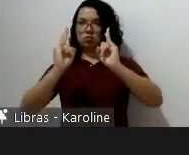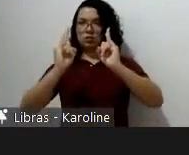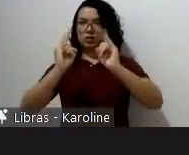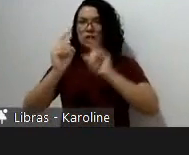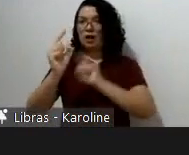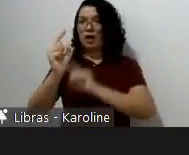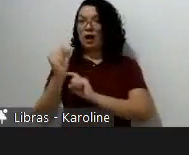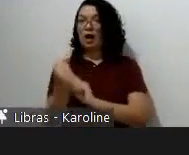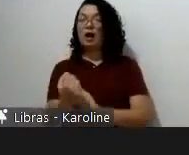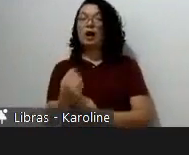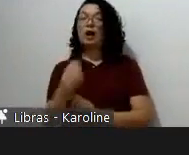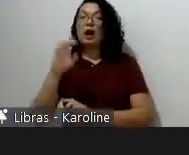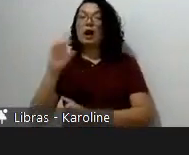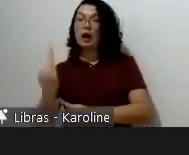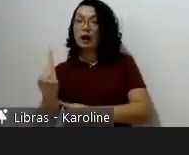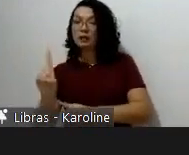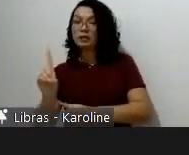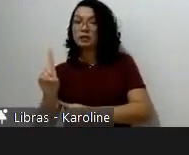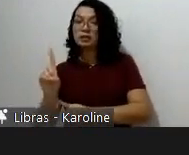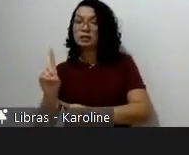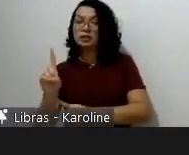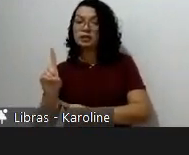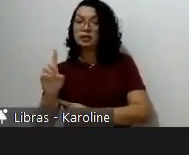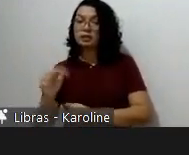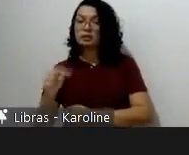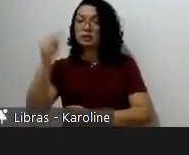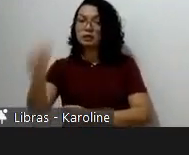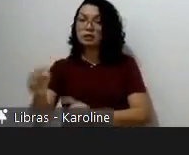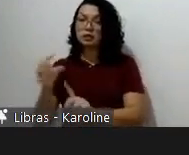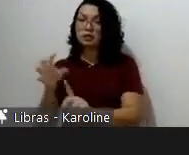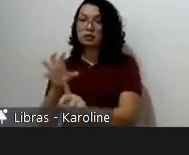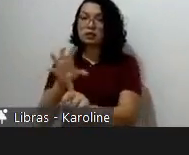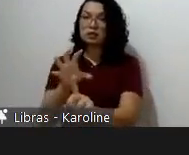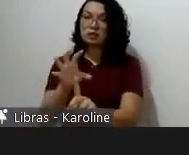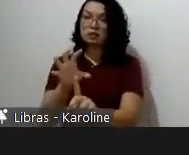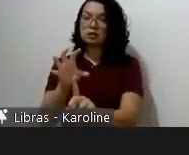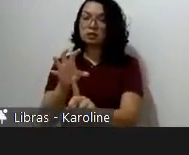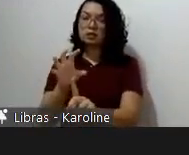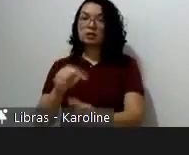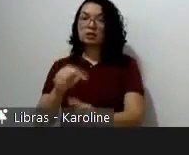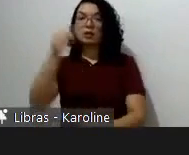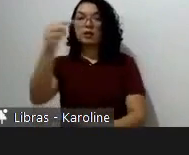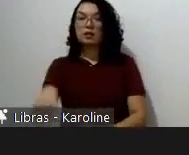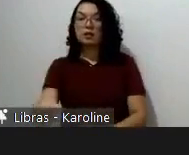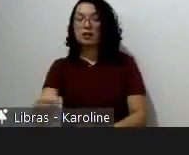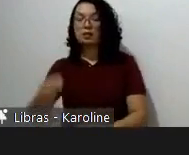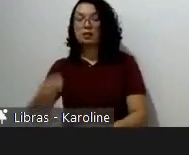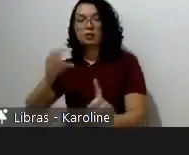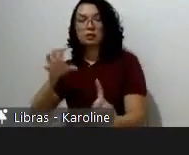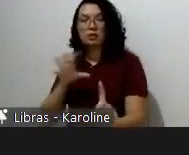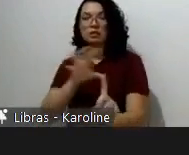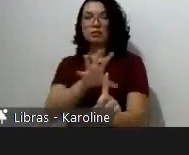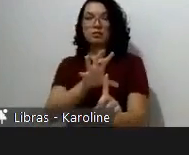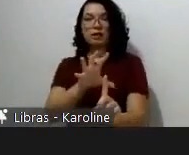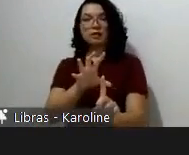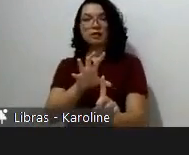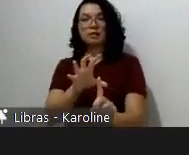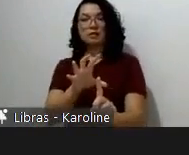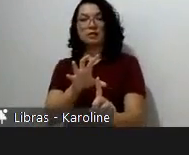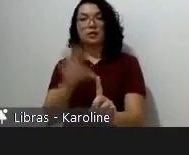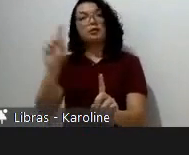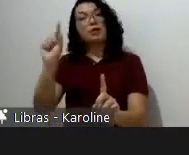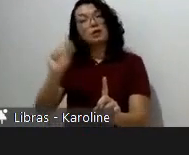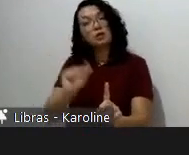depois da intervenção de retrofit. Obviamente, o impacto operacional diminui muito, mas vejam que